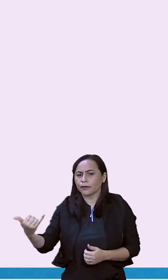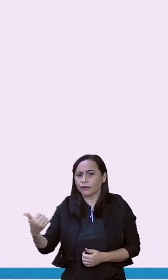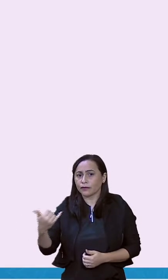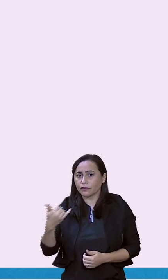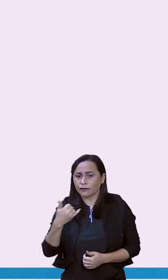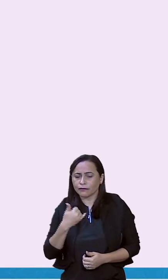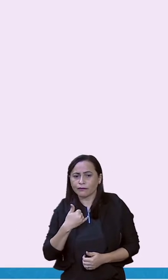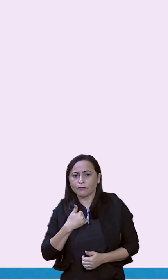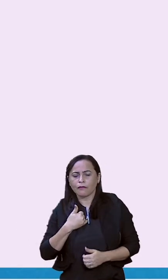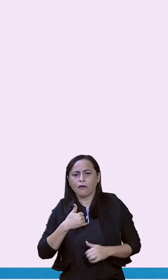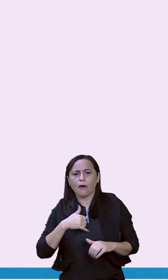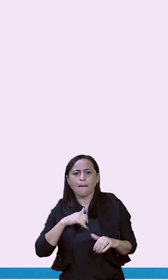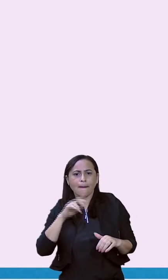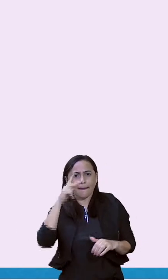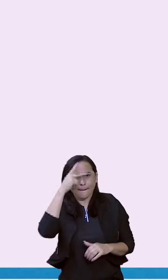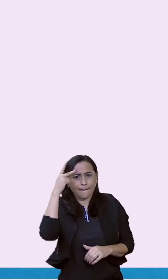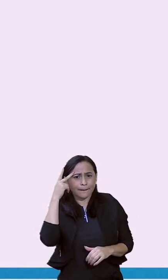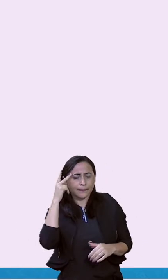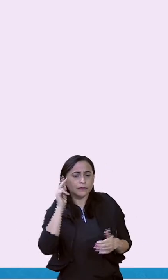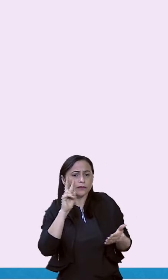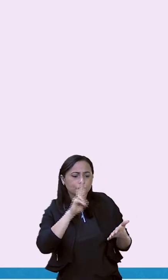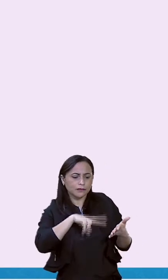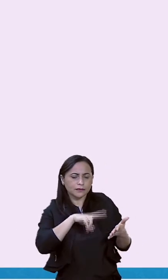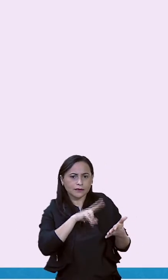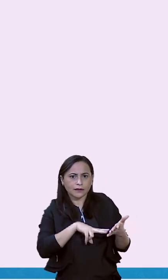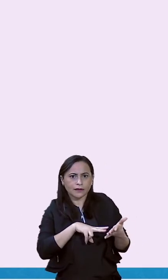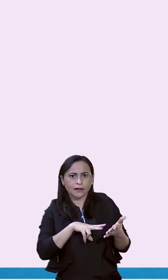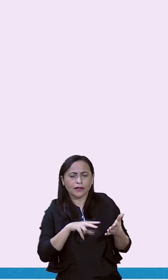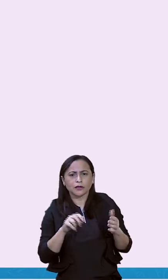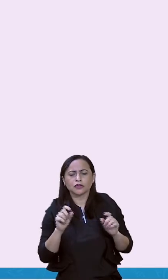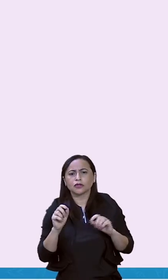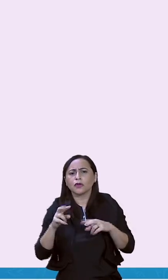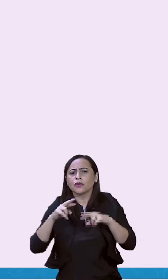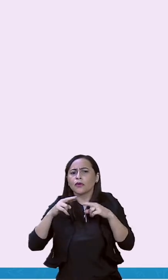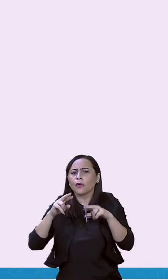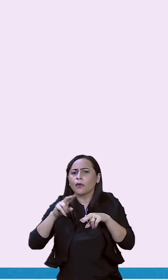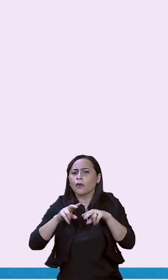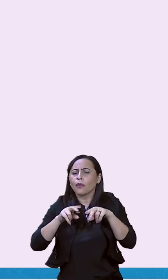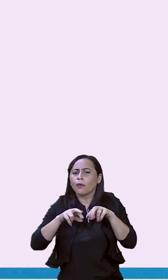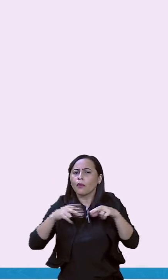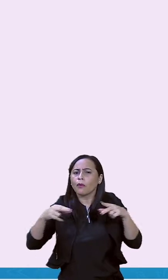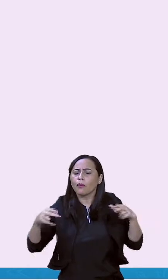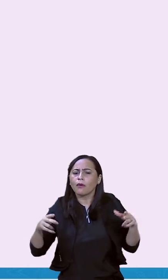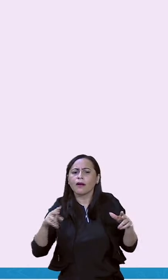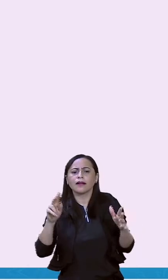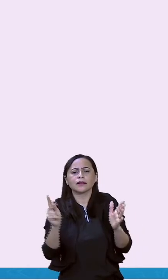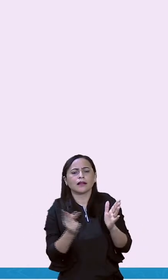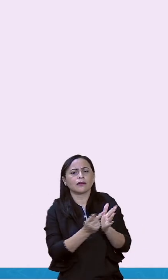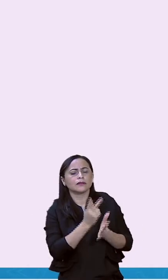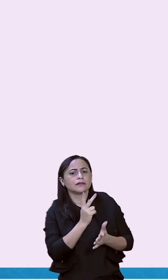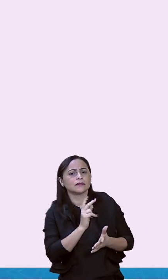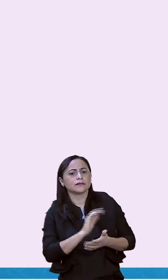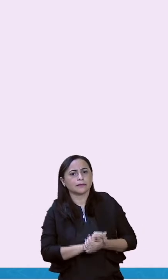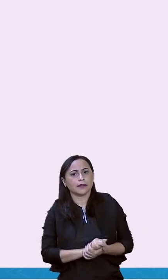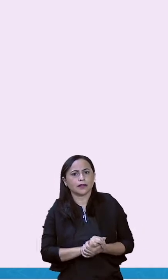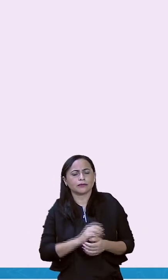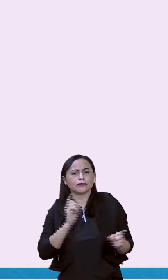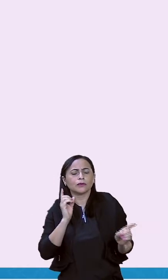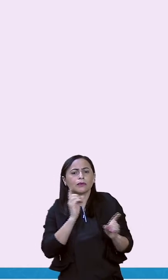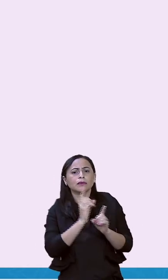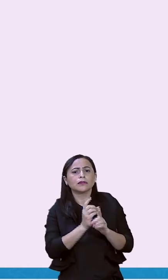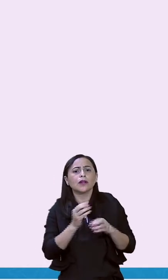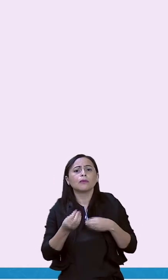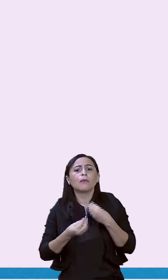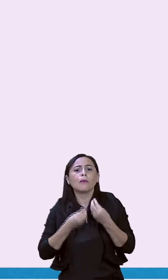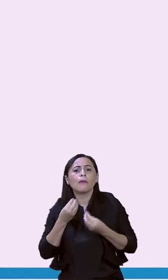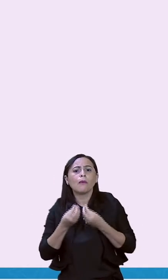e acontecimentos. As notícias são encontradas nos meios de comunicação. Vamos